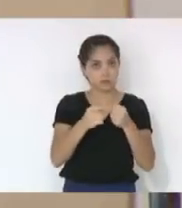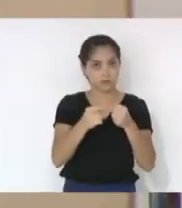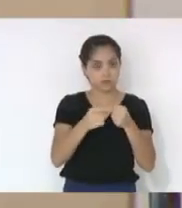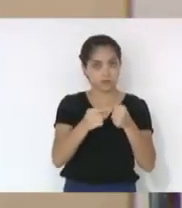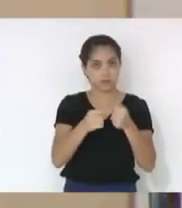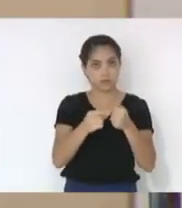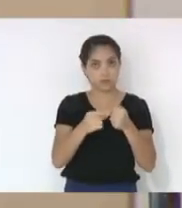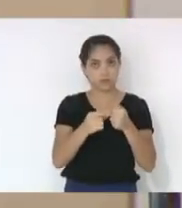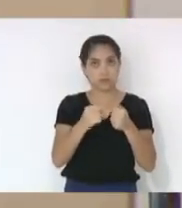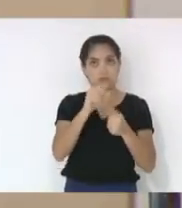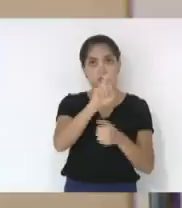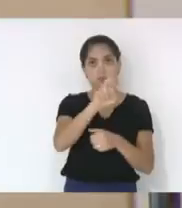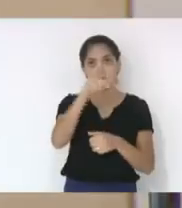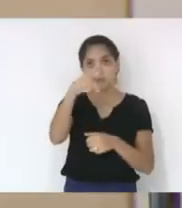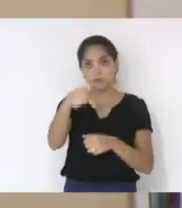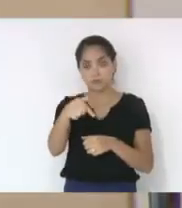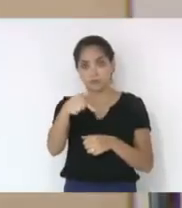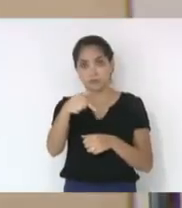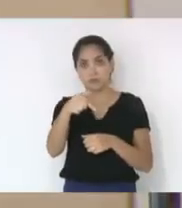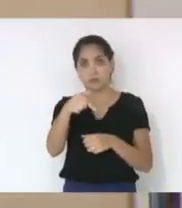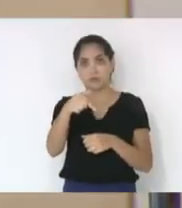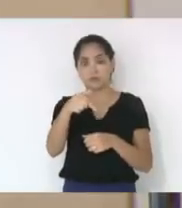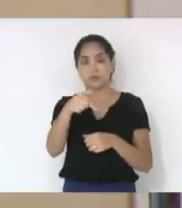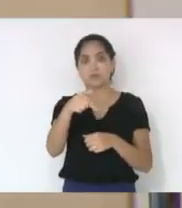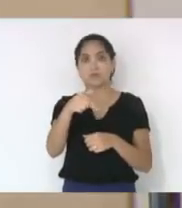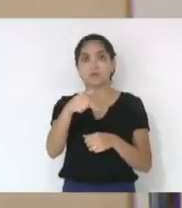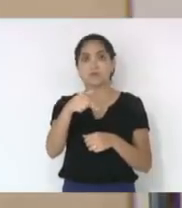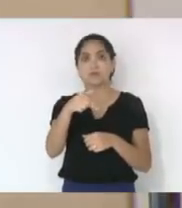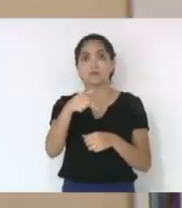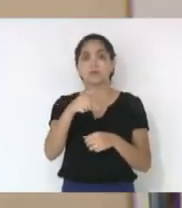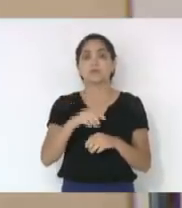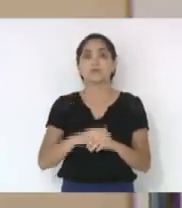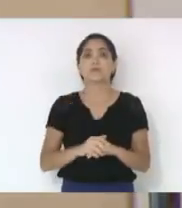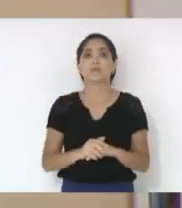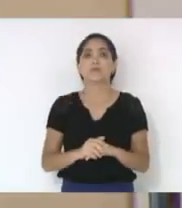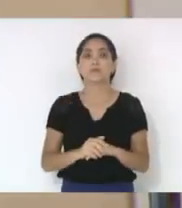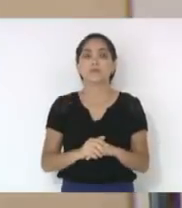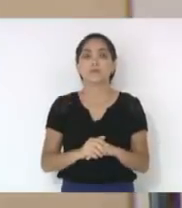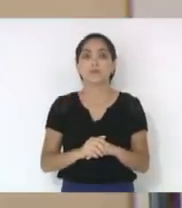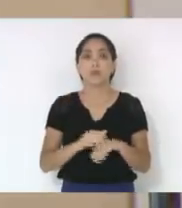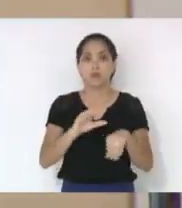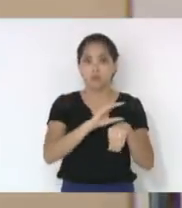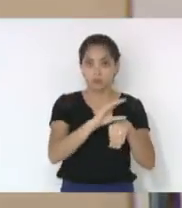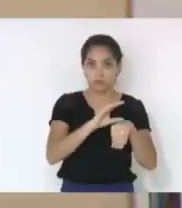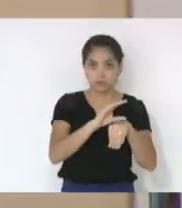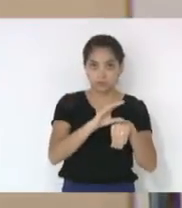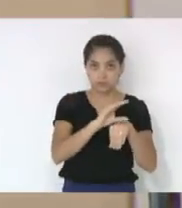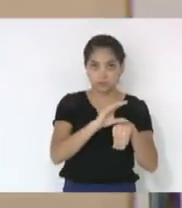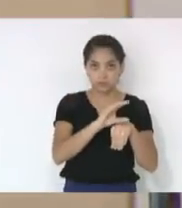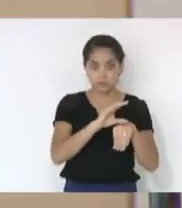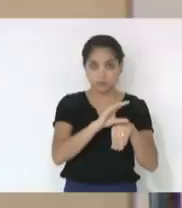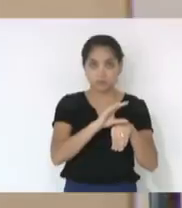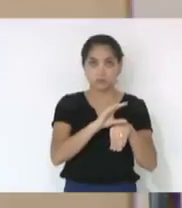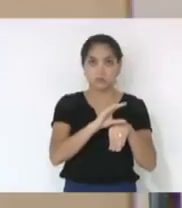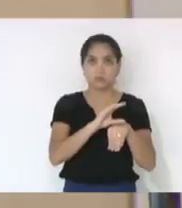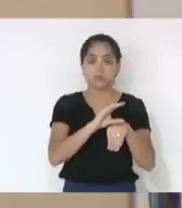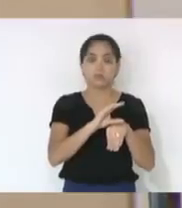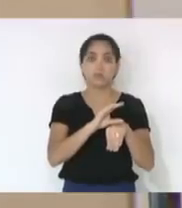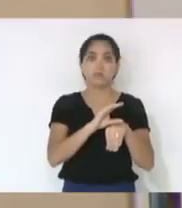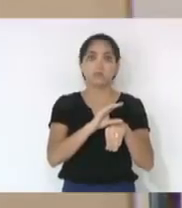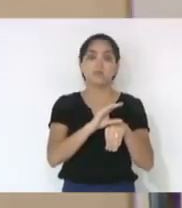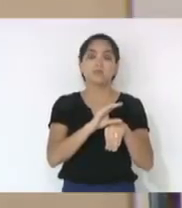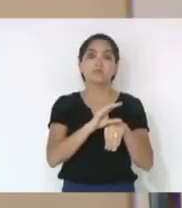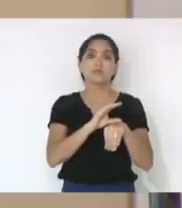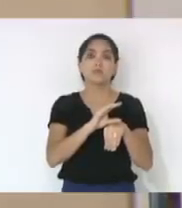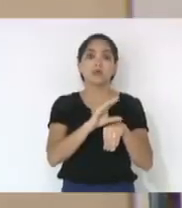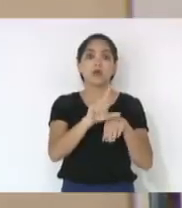ao ato das disposições constitucionais transitórias para dispor sobre